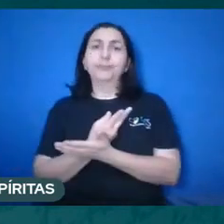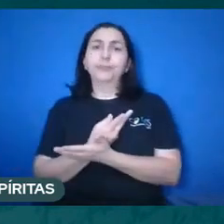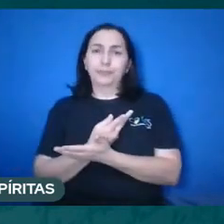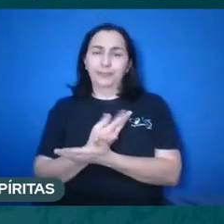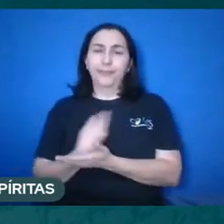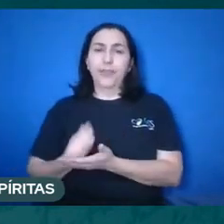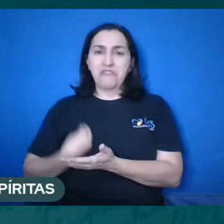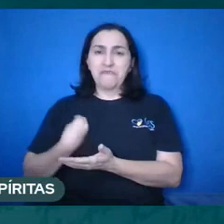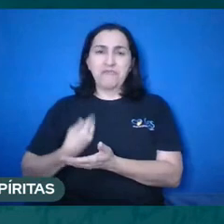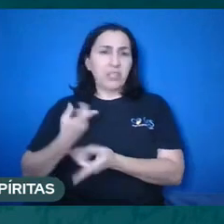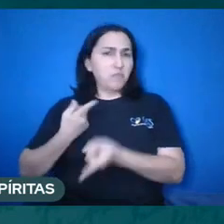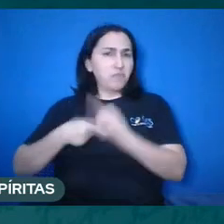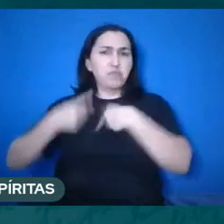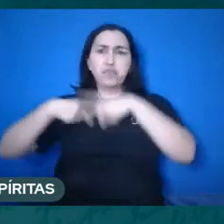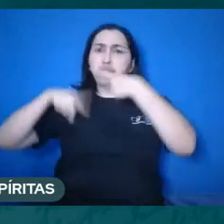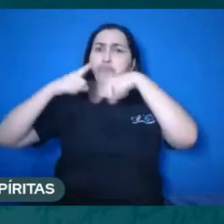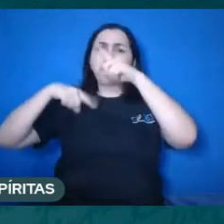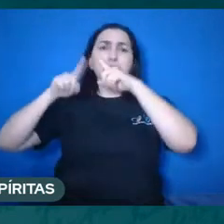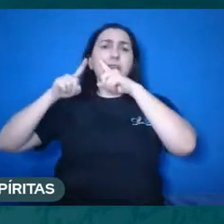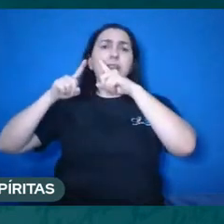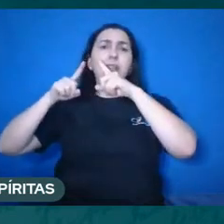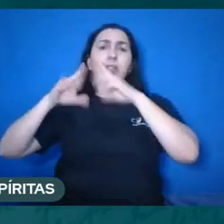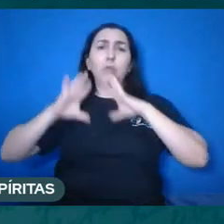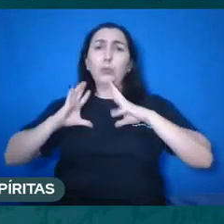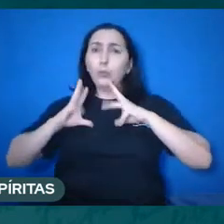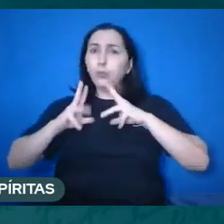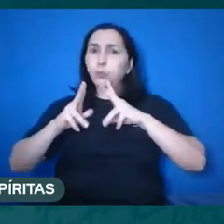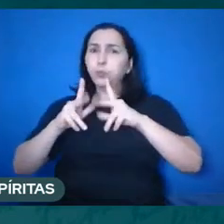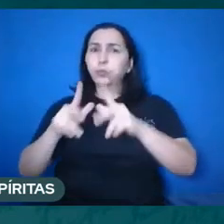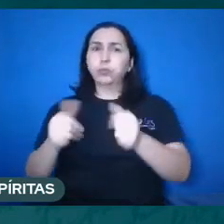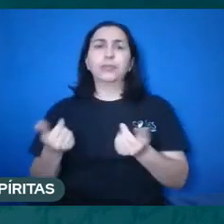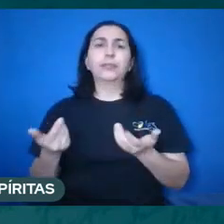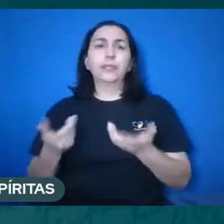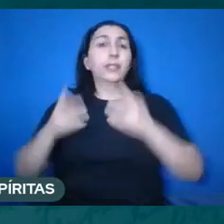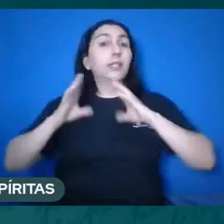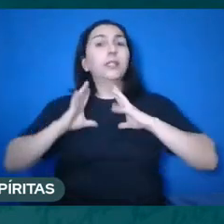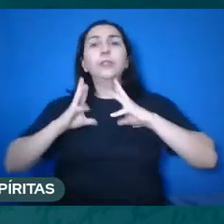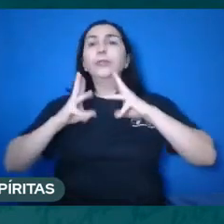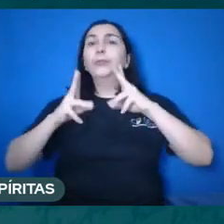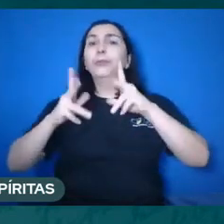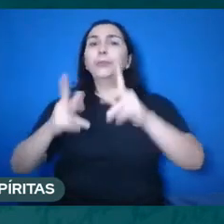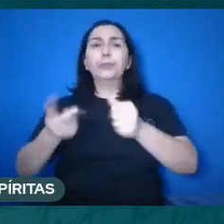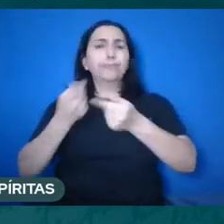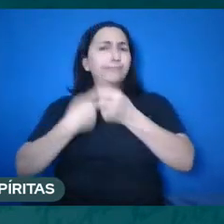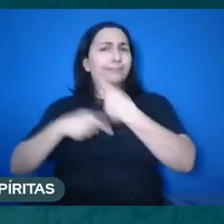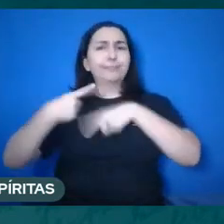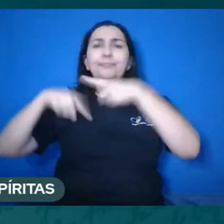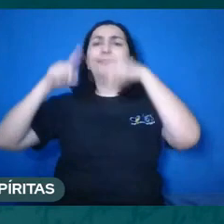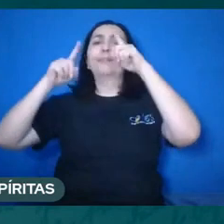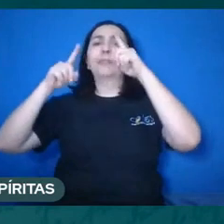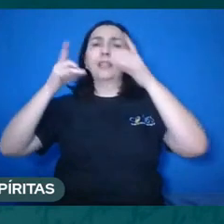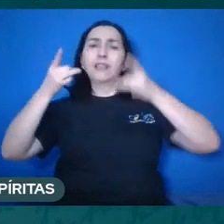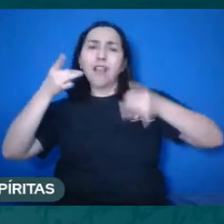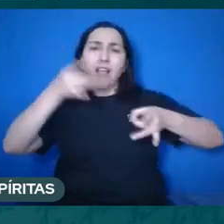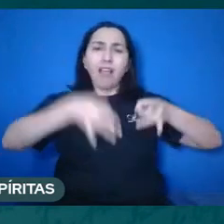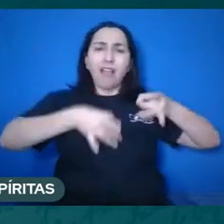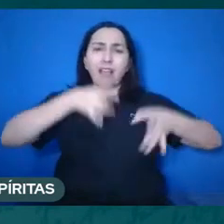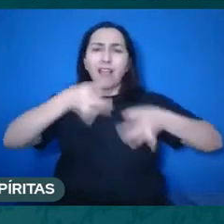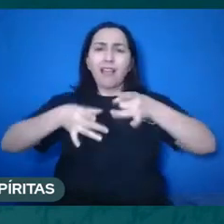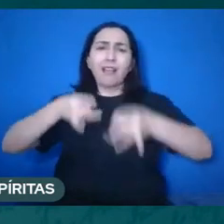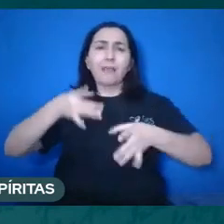gigante e mudou tudo, mudou toda a direção. Abandonou, renunciou